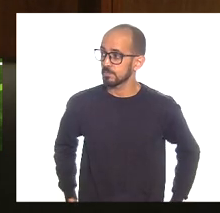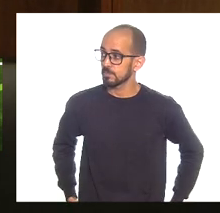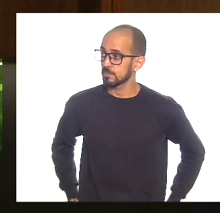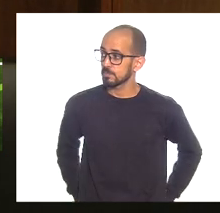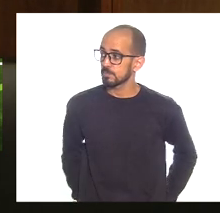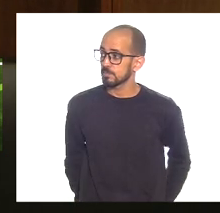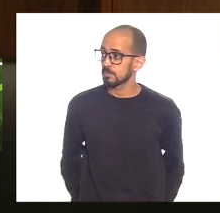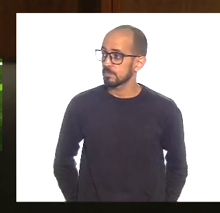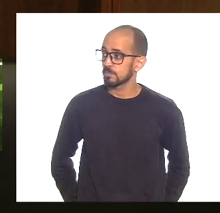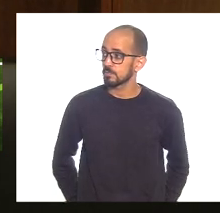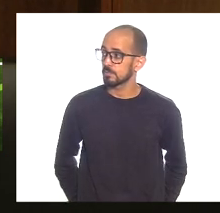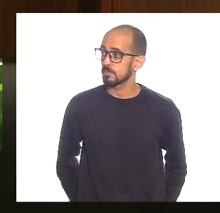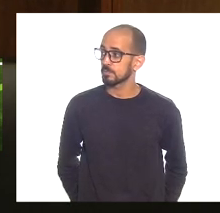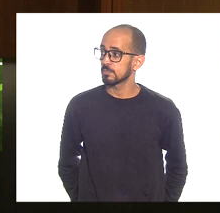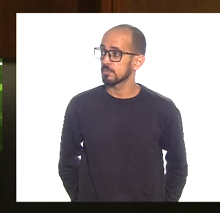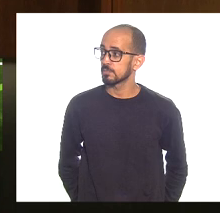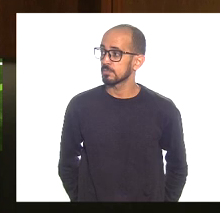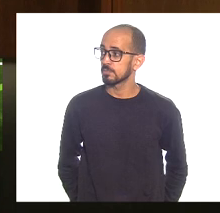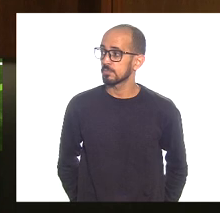Vinheta no ar.